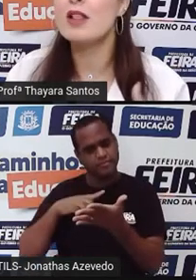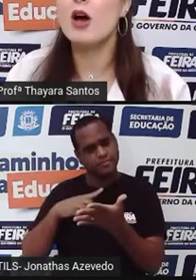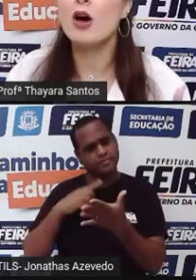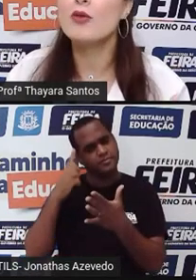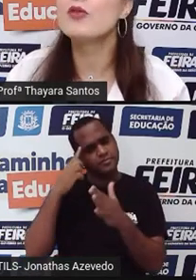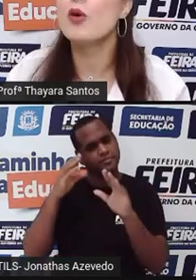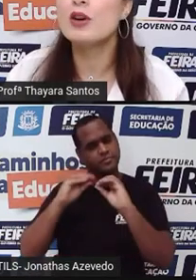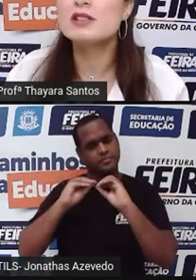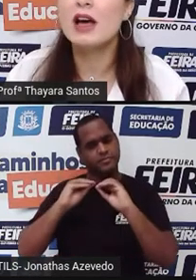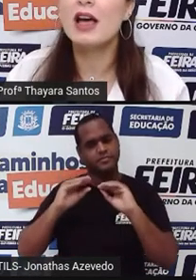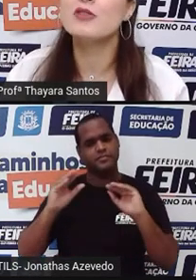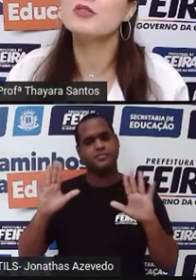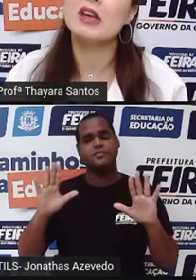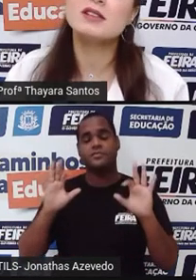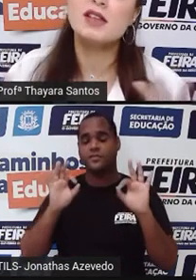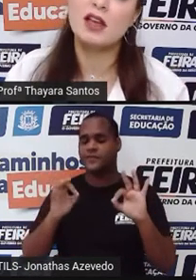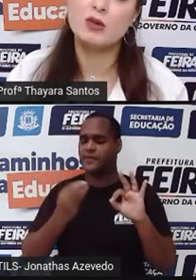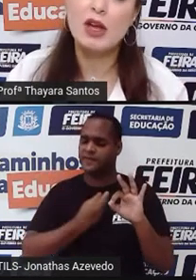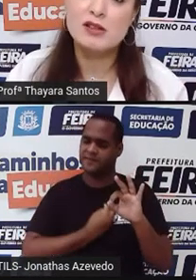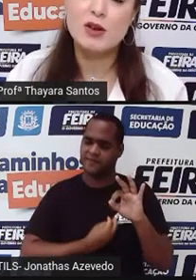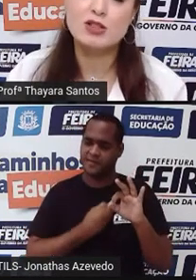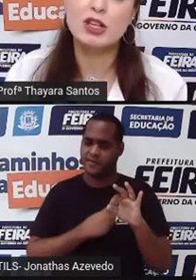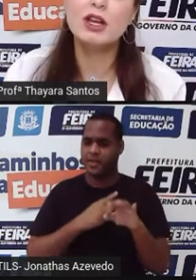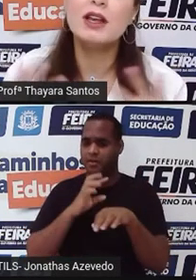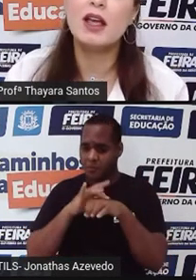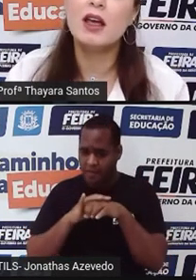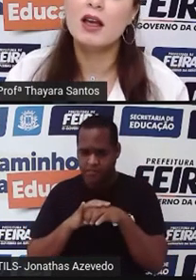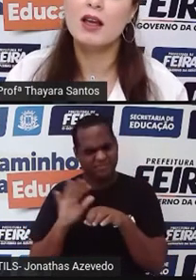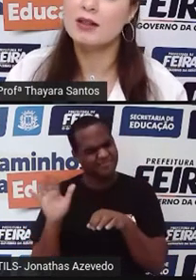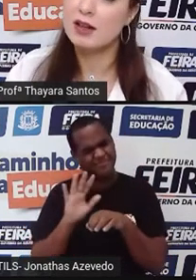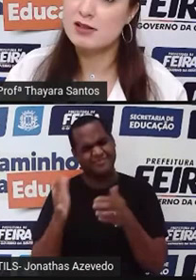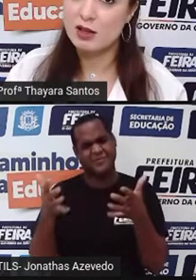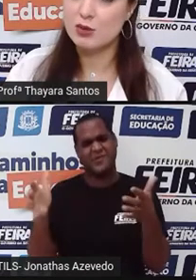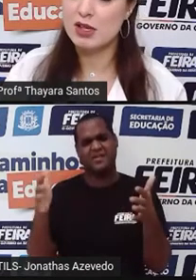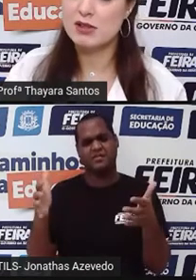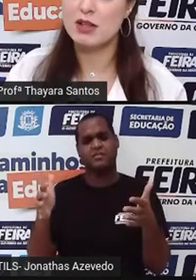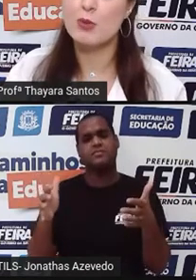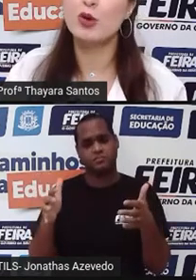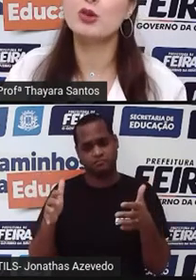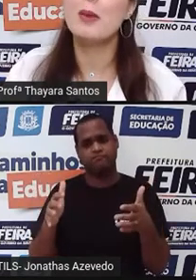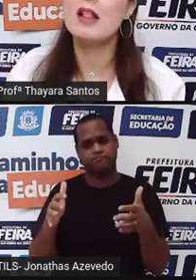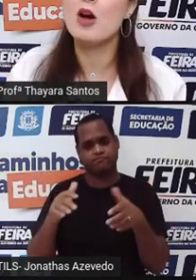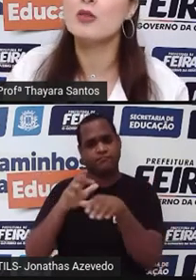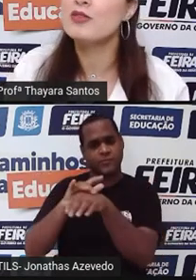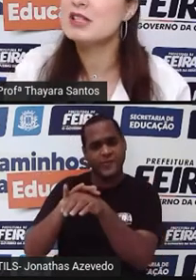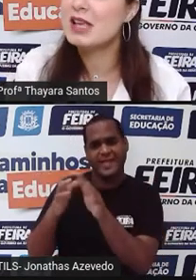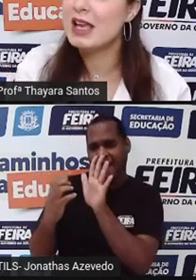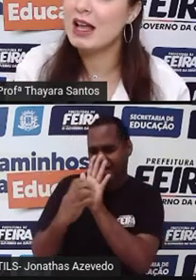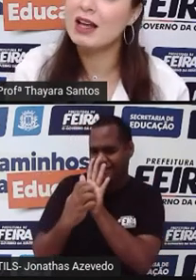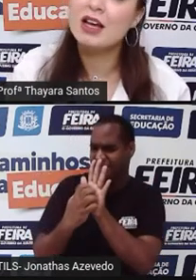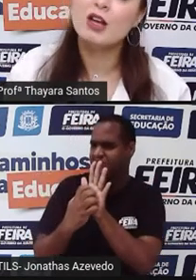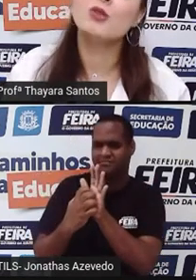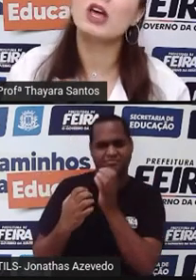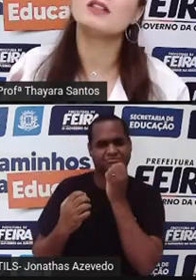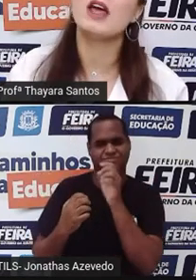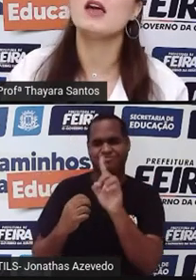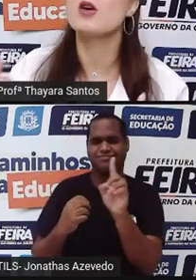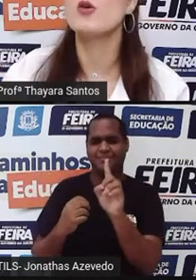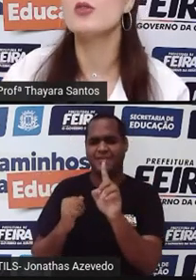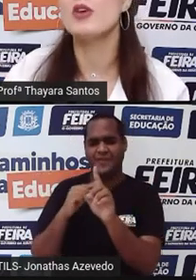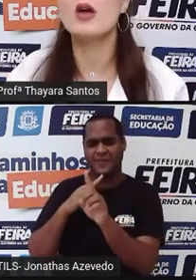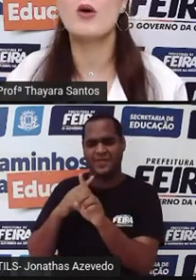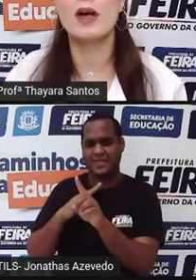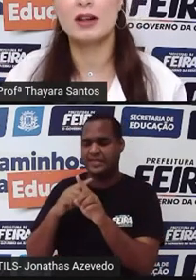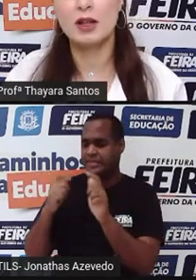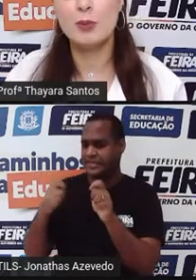gente, a melhor coisa é viver sem a doença. Acho que ninguém quer ter essa doença, né? É muito melhor viver sem ela do que ter